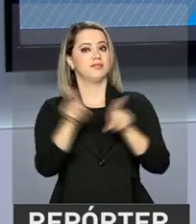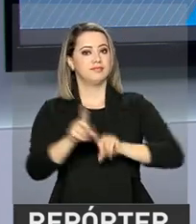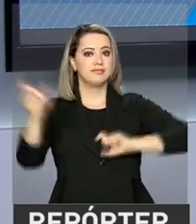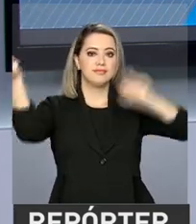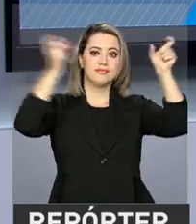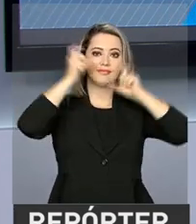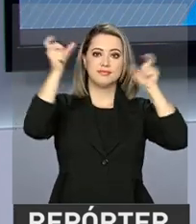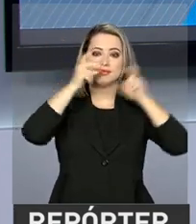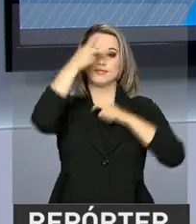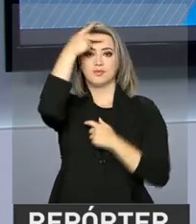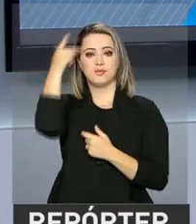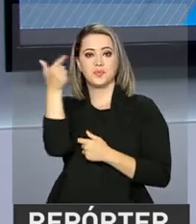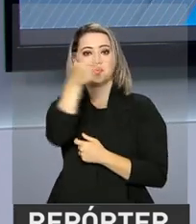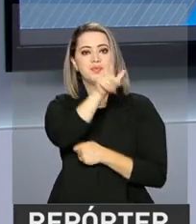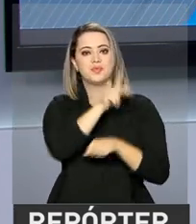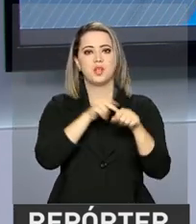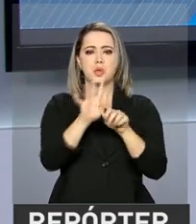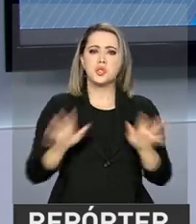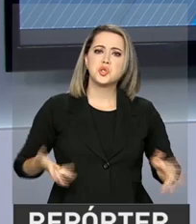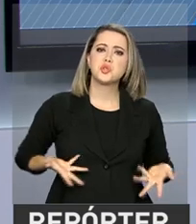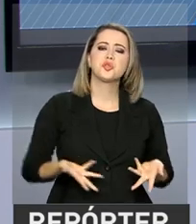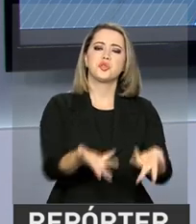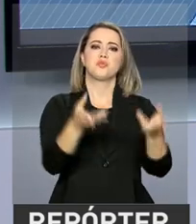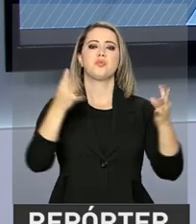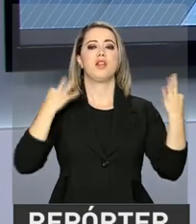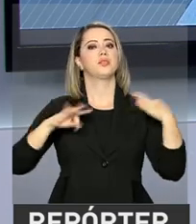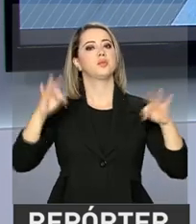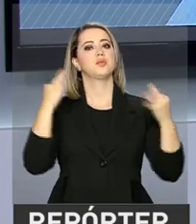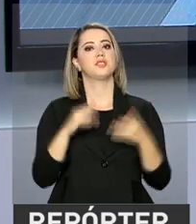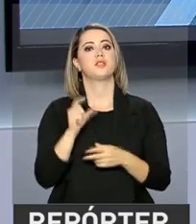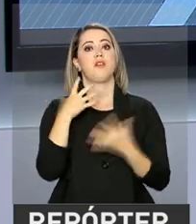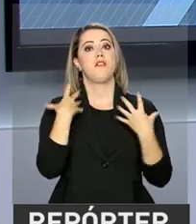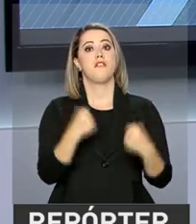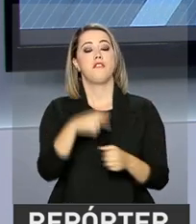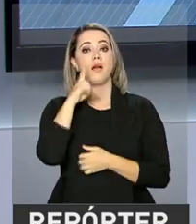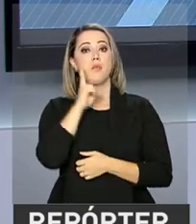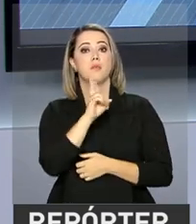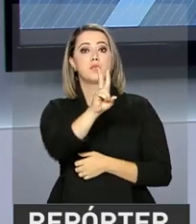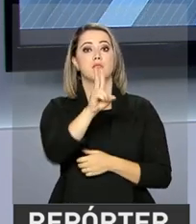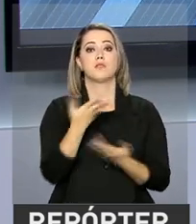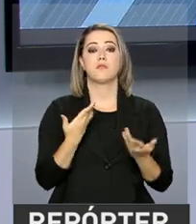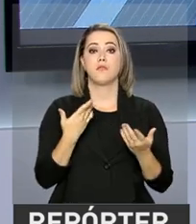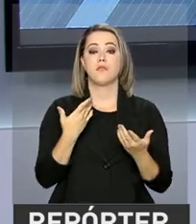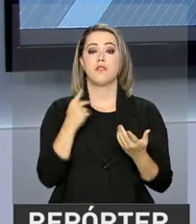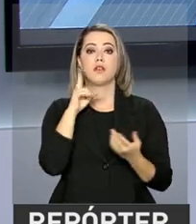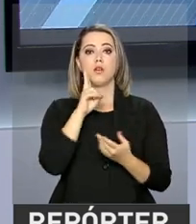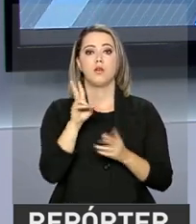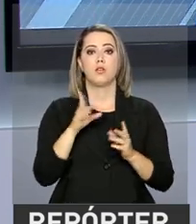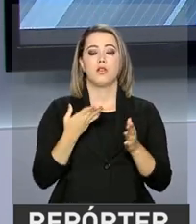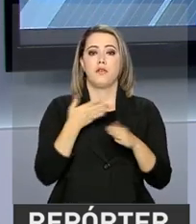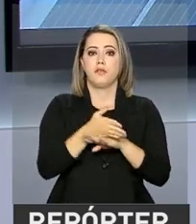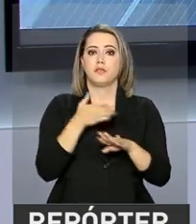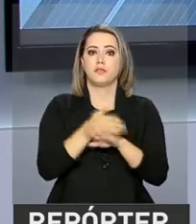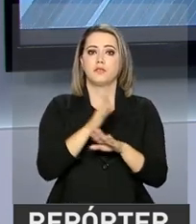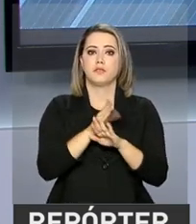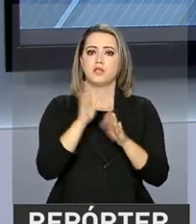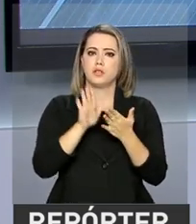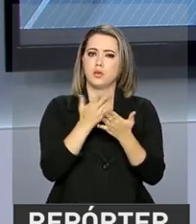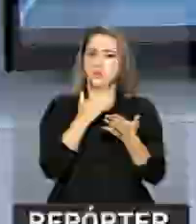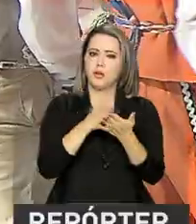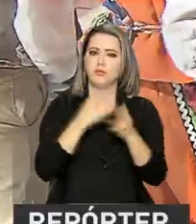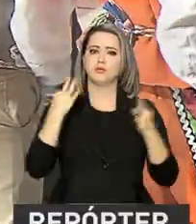estrangeiros e cada vez mais têm estimulado o turismo doméstico. Por isso, a festa vai entrar no calendário turístico do país.